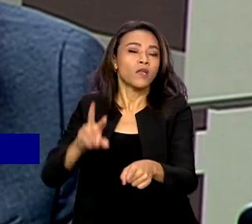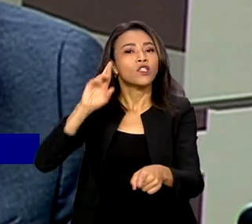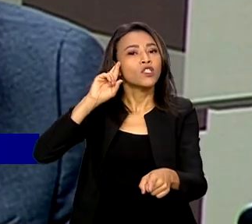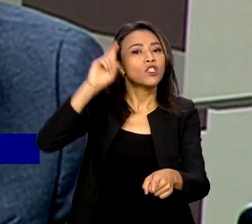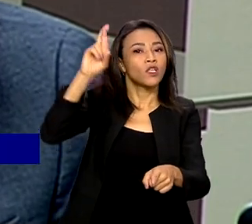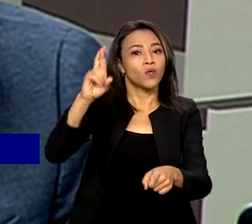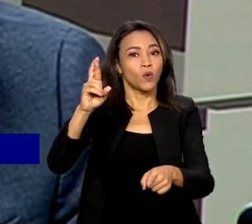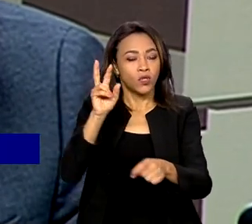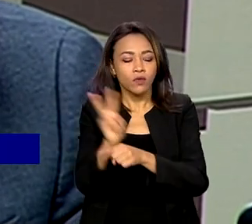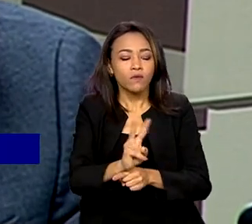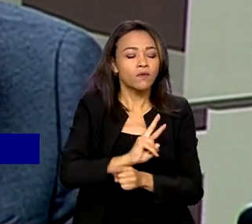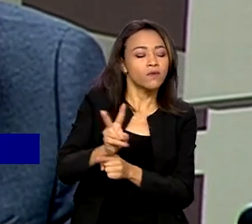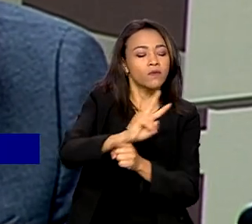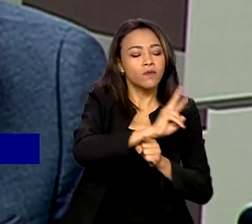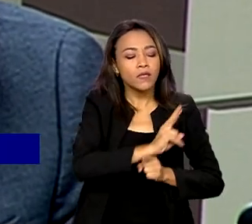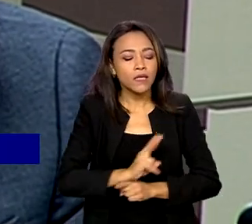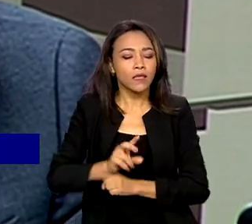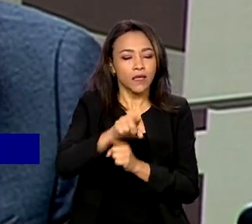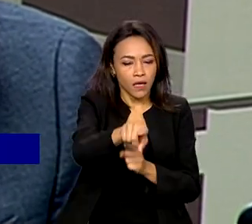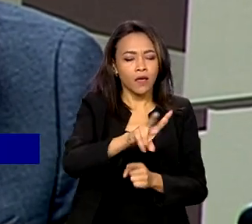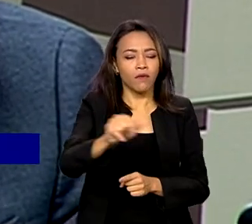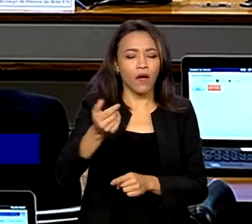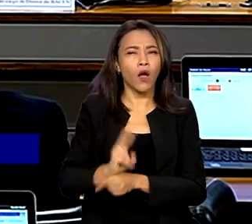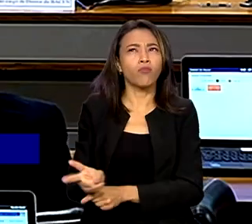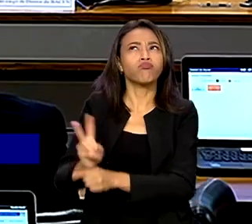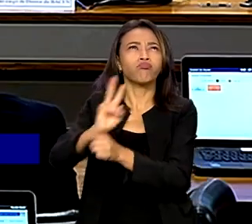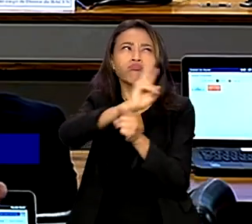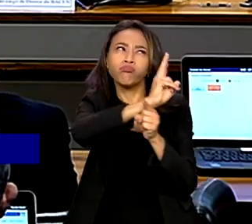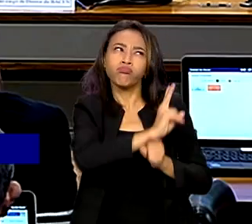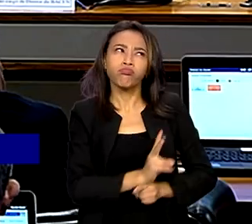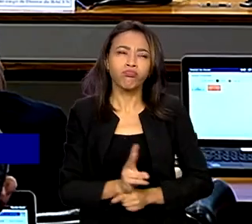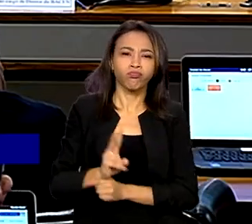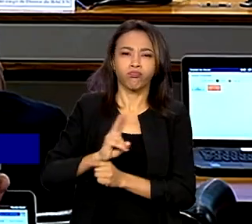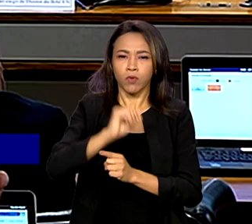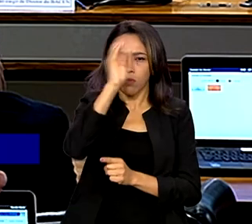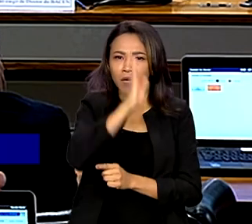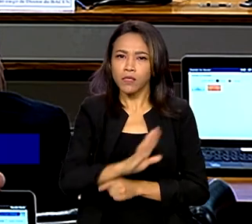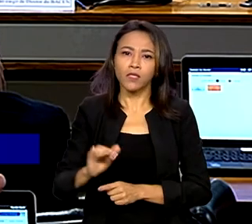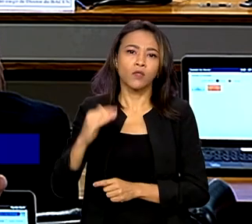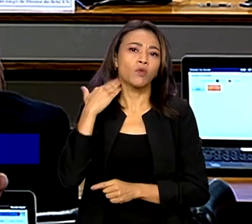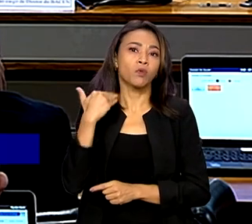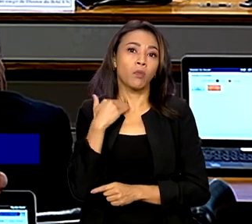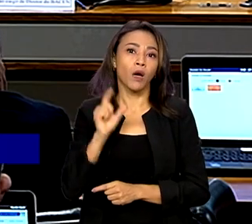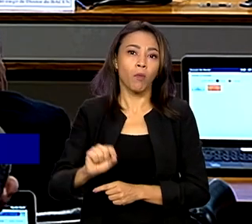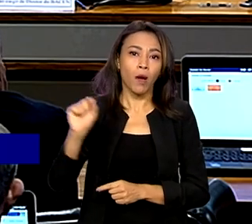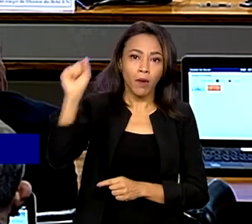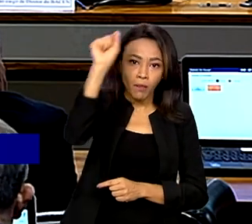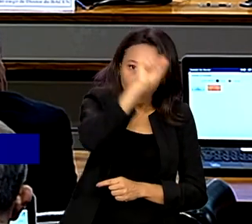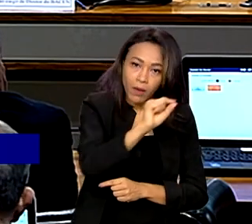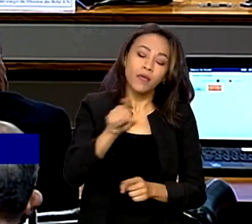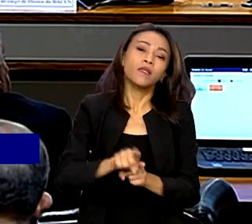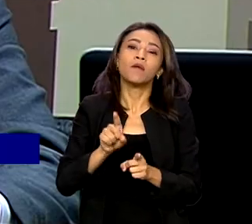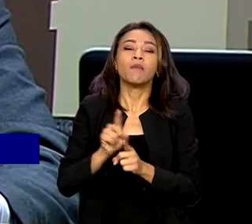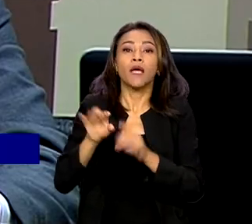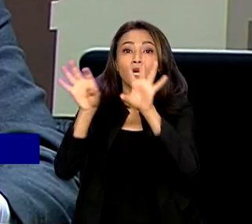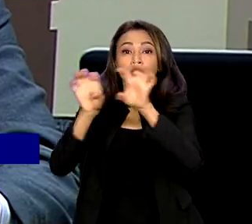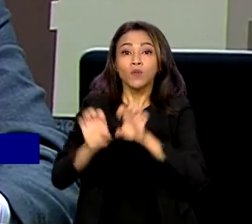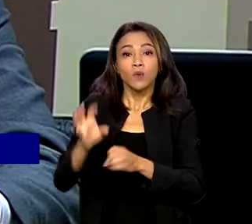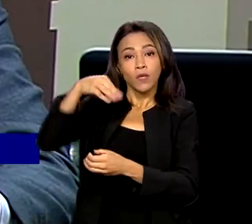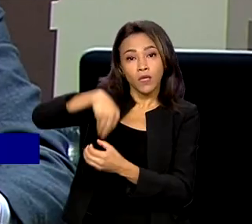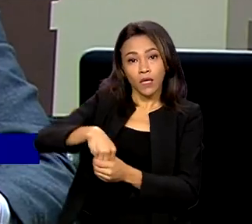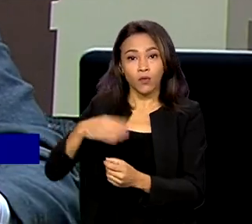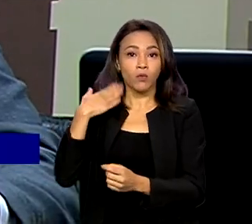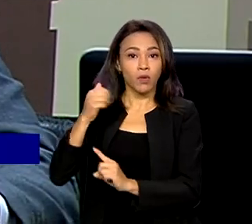destacou os desafios para fazer a supervisão bancária no país, principalmente em relação à própria estrutura do Banco Central. A